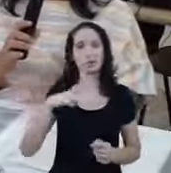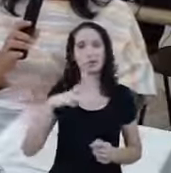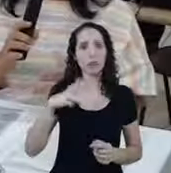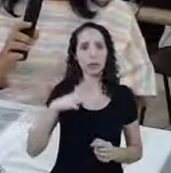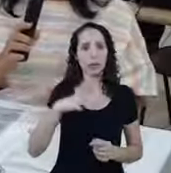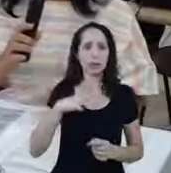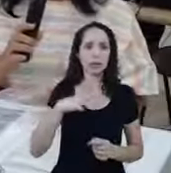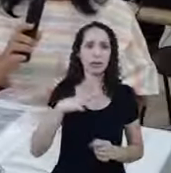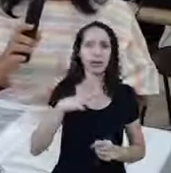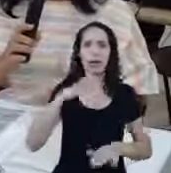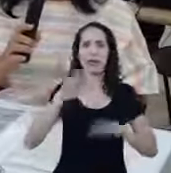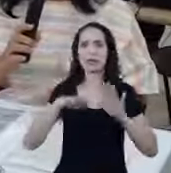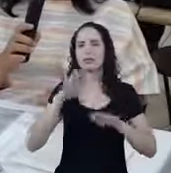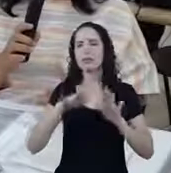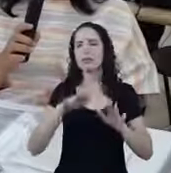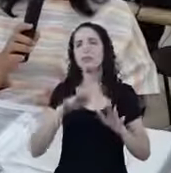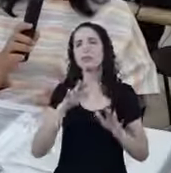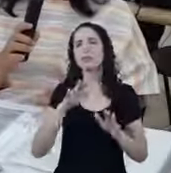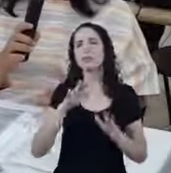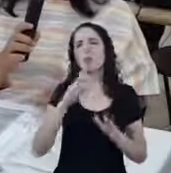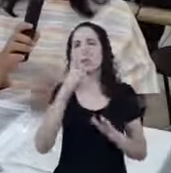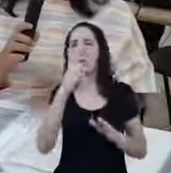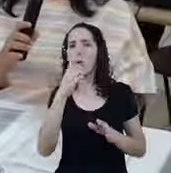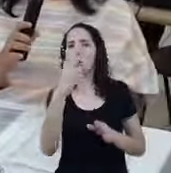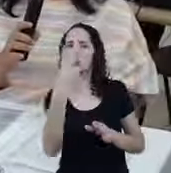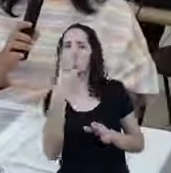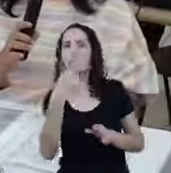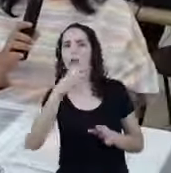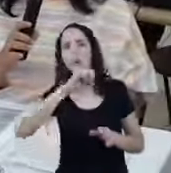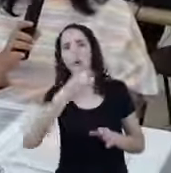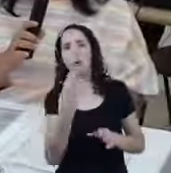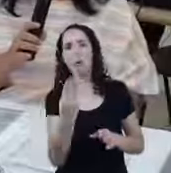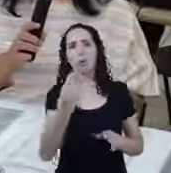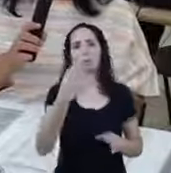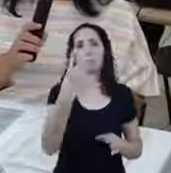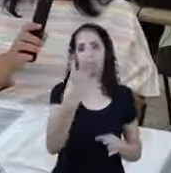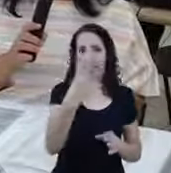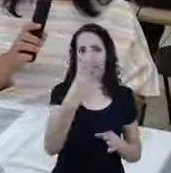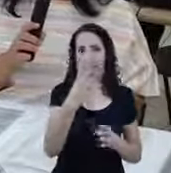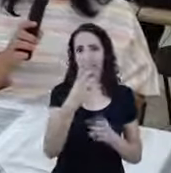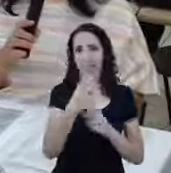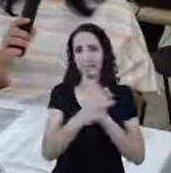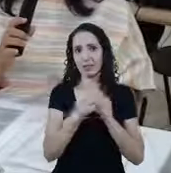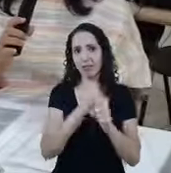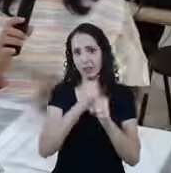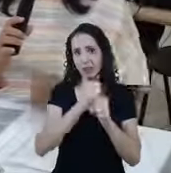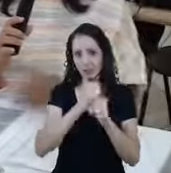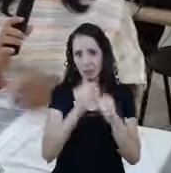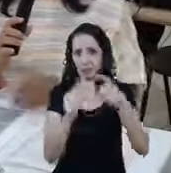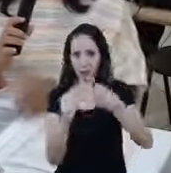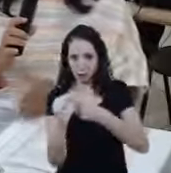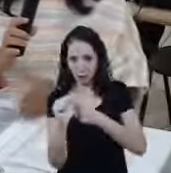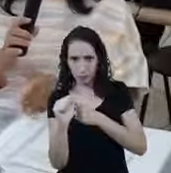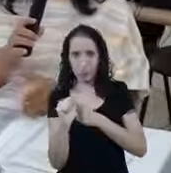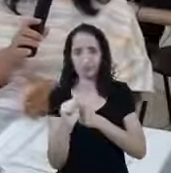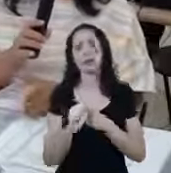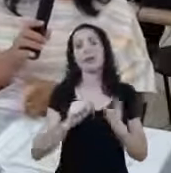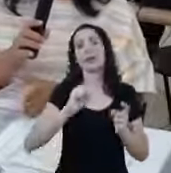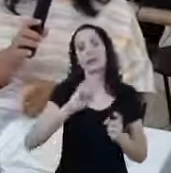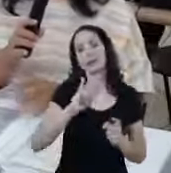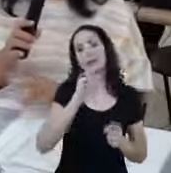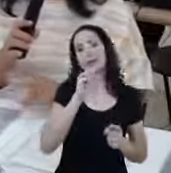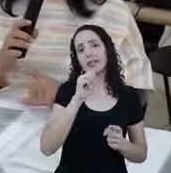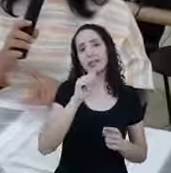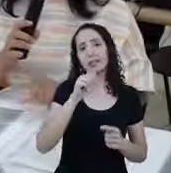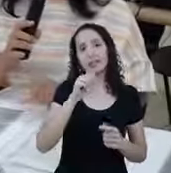Dois ou três anos De dívida Ela pode estar Com três anos de dívida Ela já está na dívida ativa Ok Se o débito é somente Desse ano Ainda não